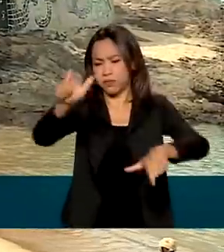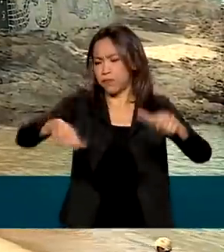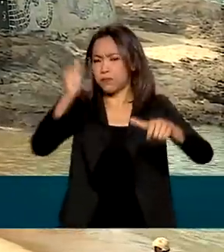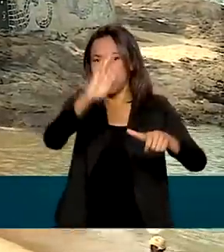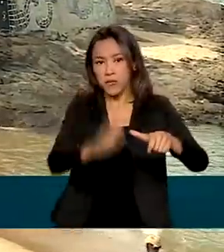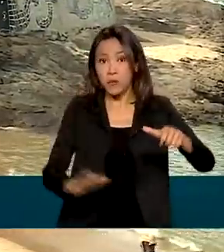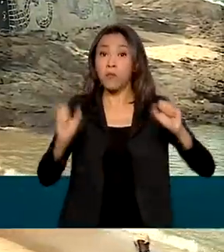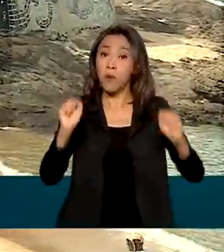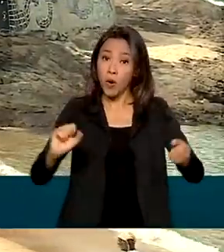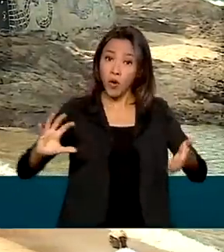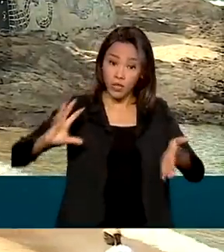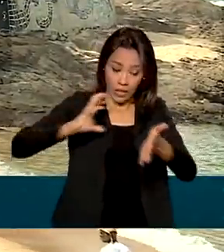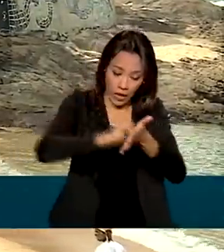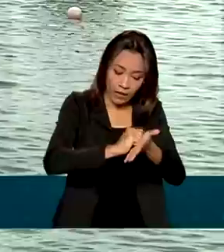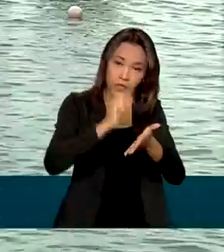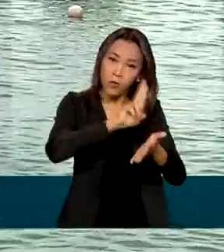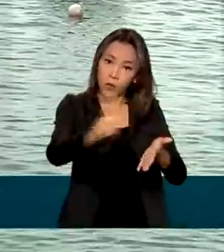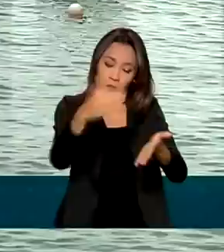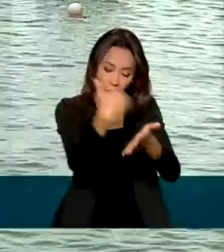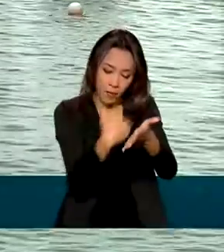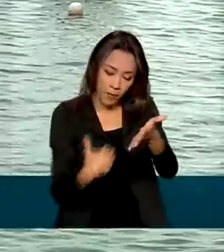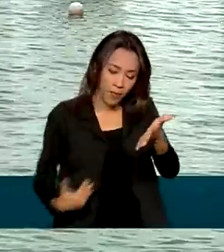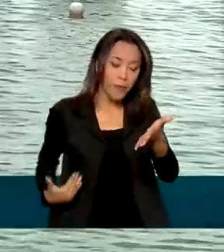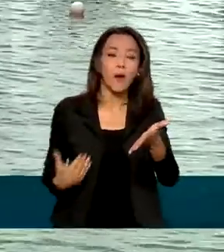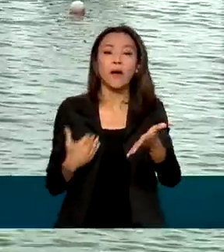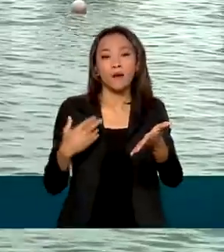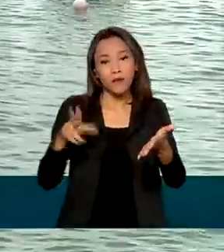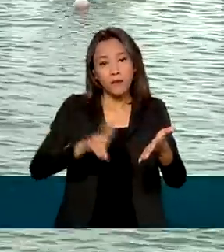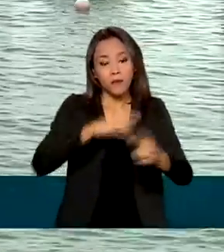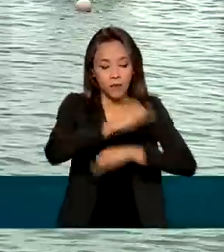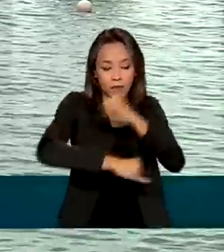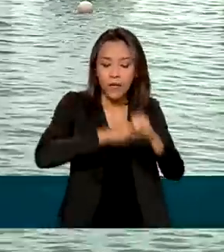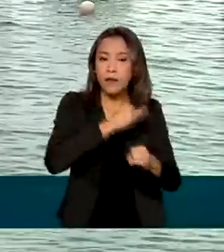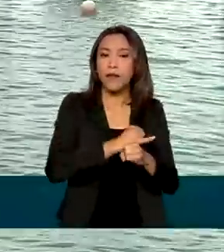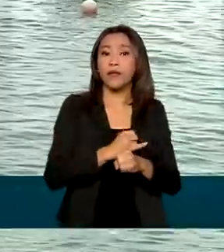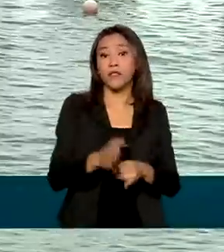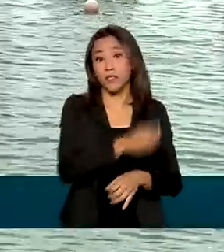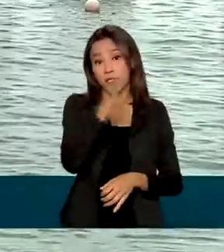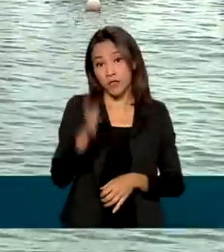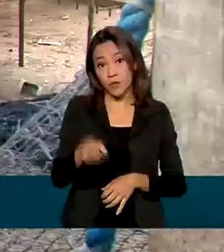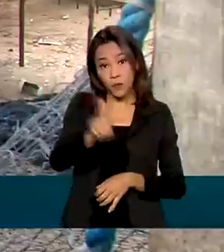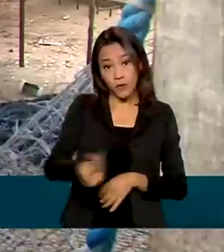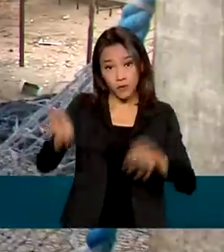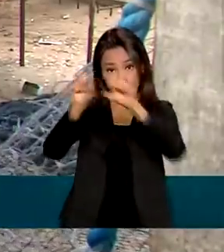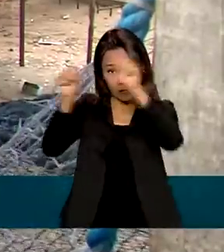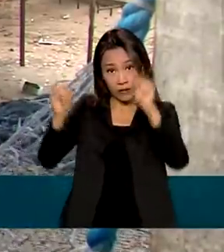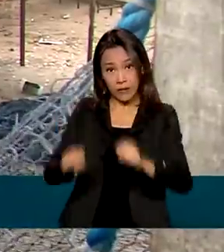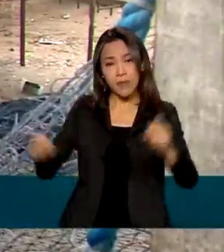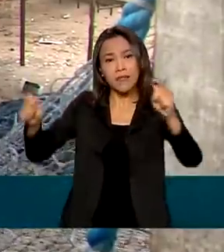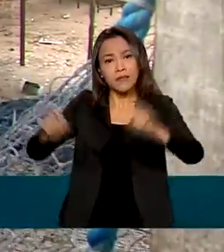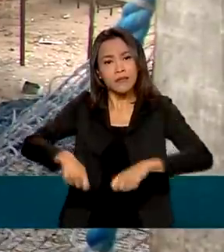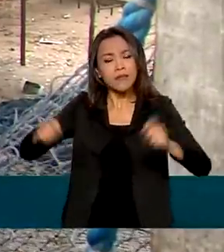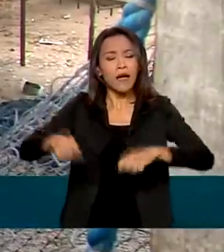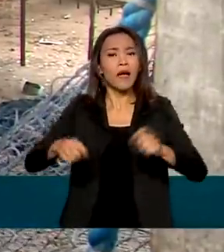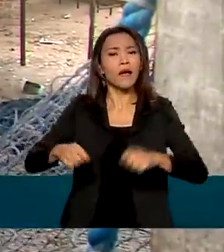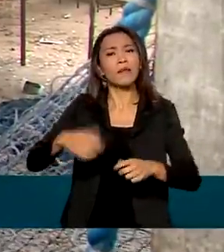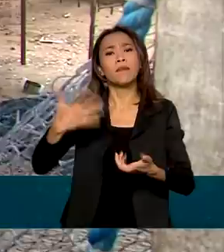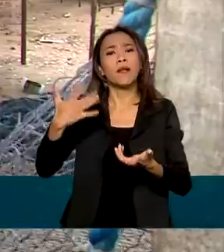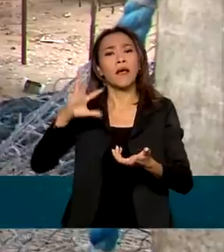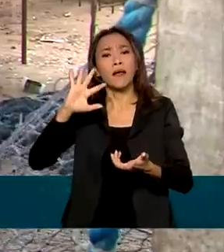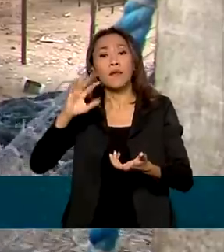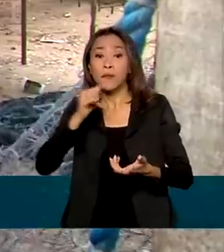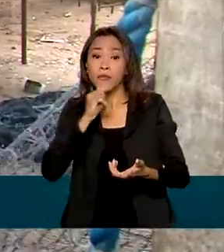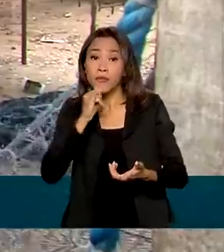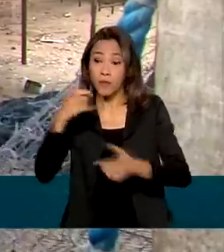cadastro ou atualizar as informações pela internet. Também por meio do sistema, será possível regularizar a situação dos que